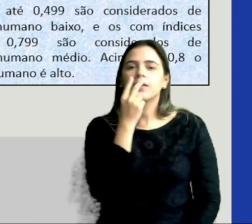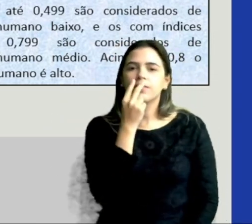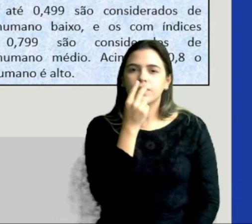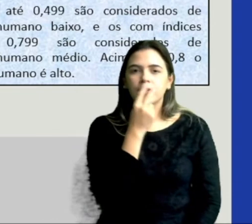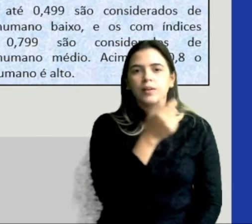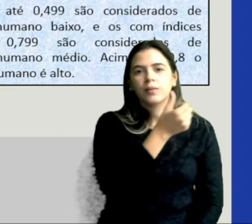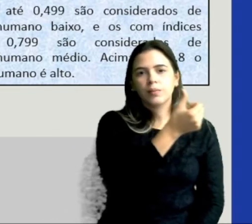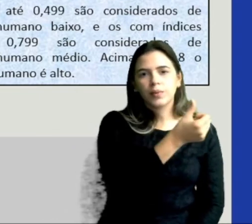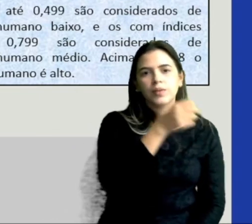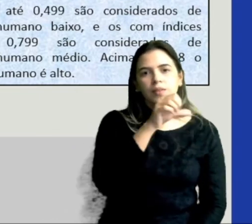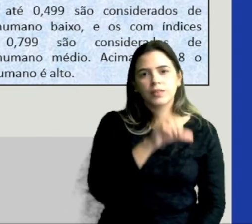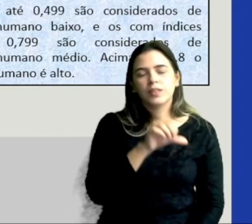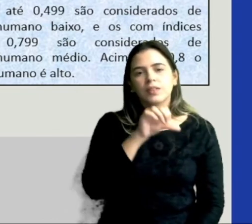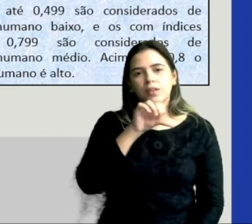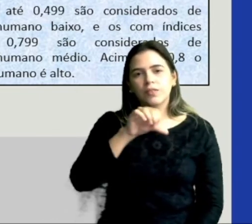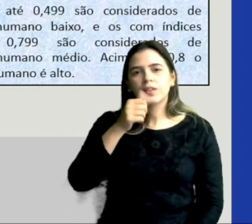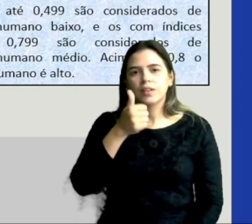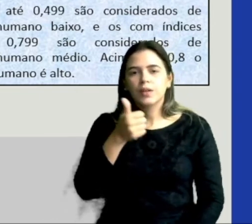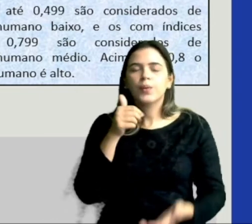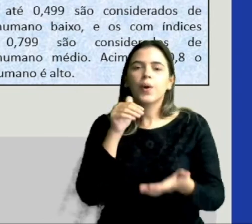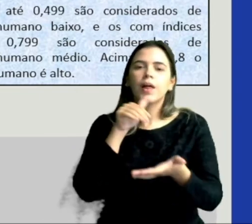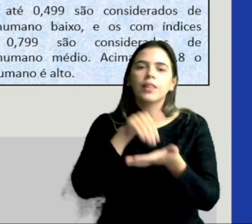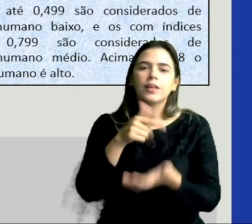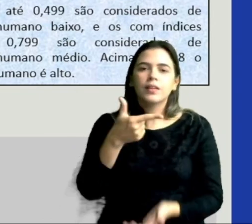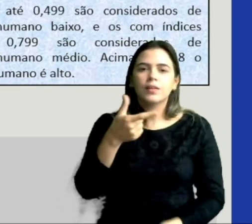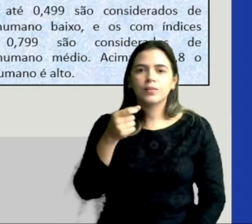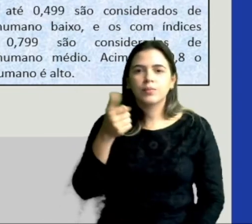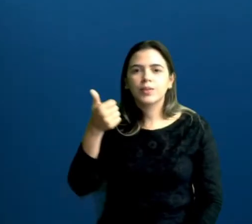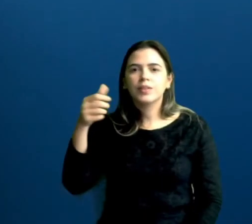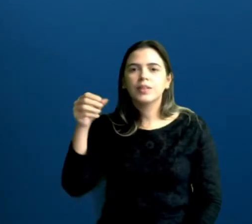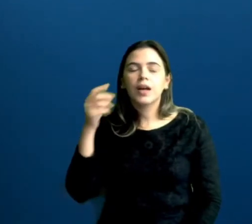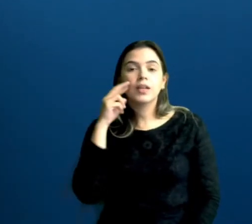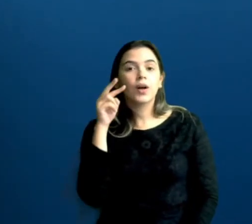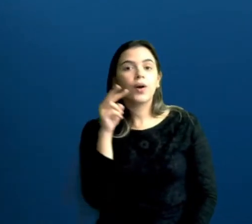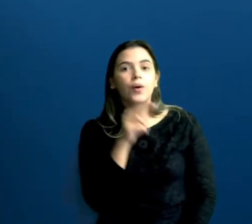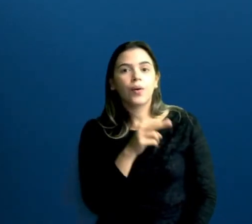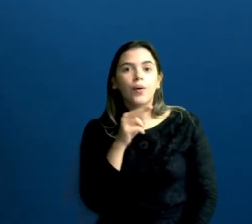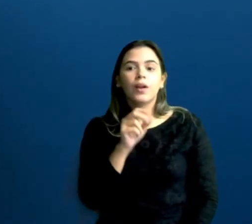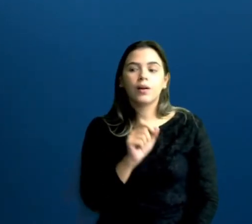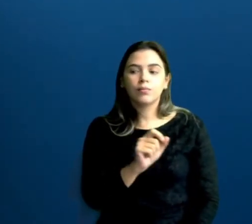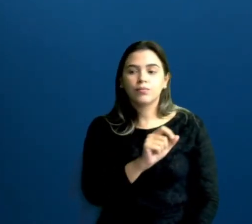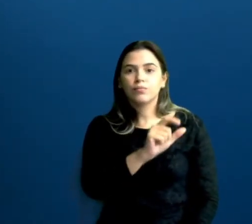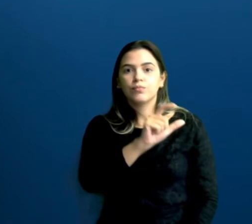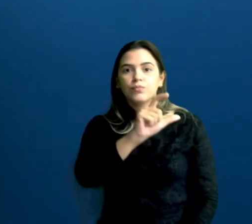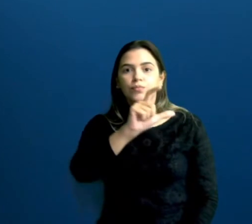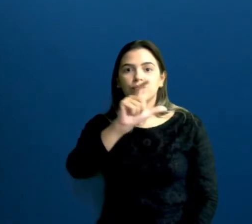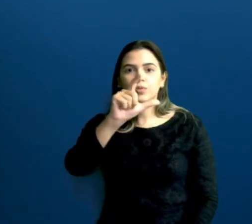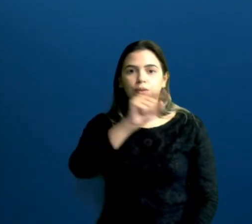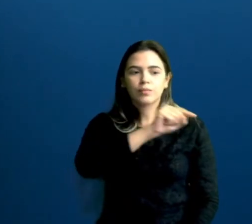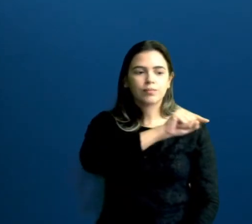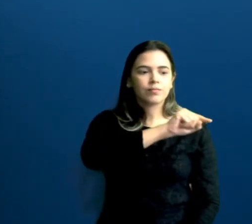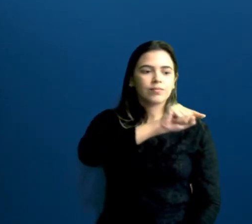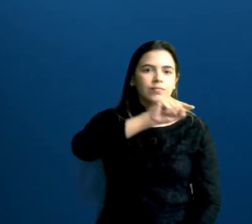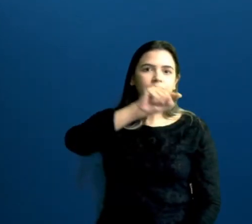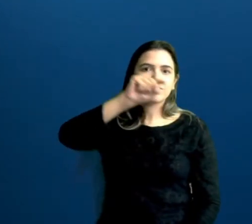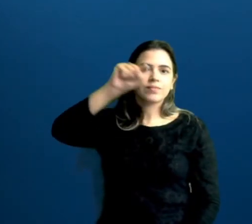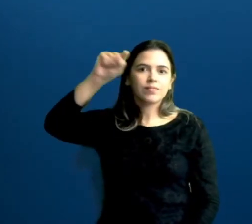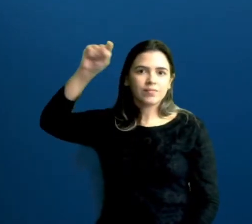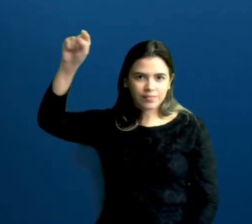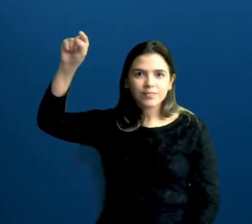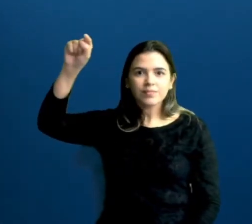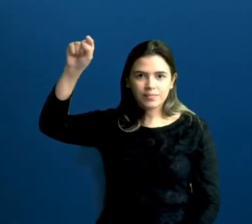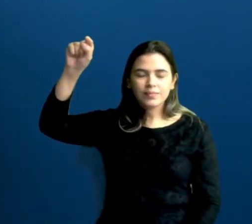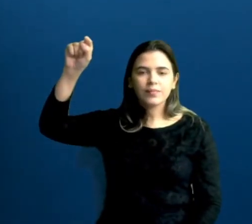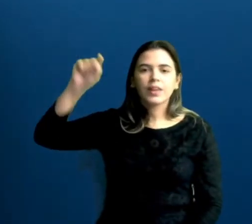1991 até 2010, olha de novo aí o crescimento, o gráfico crescendo, não é? E em 2010, esse